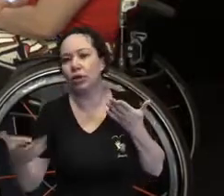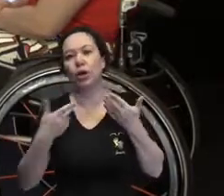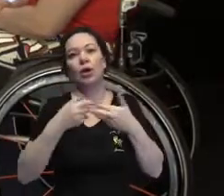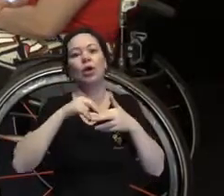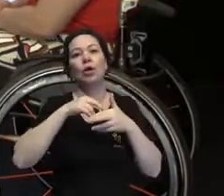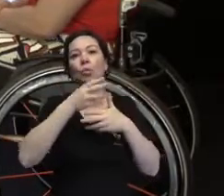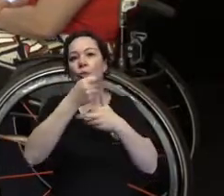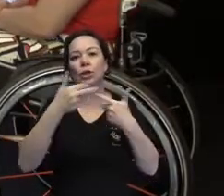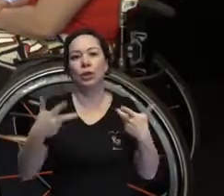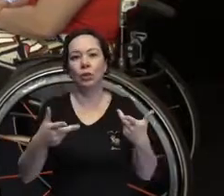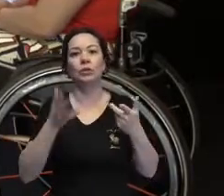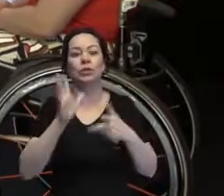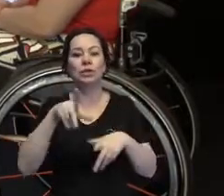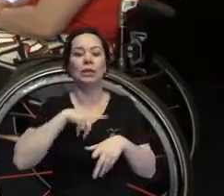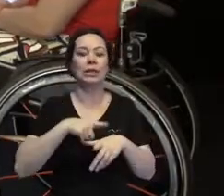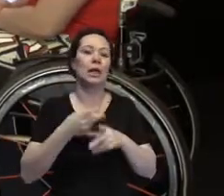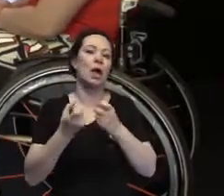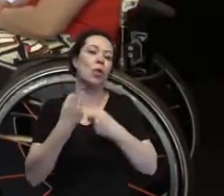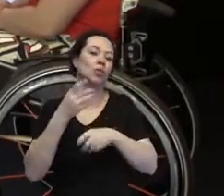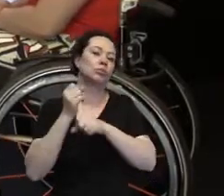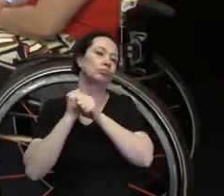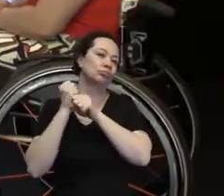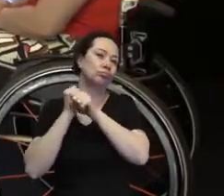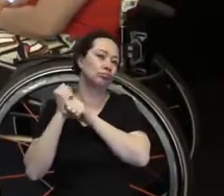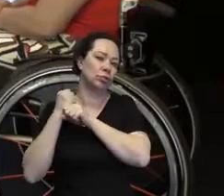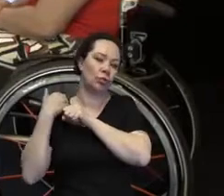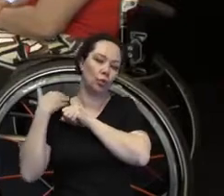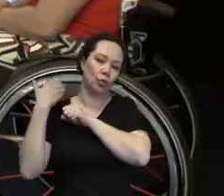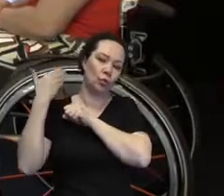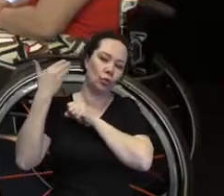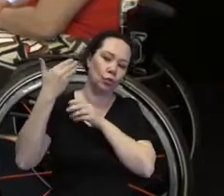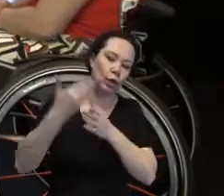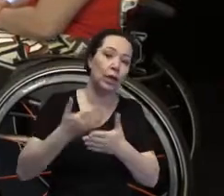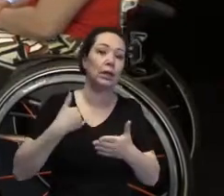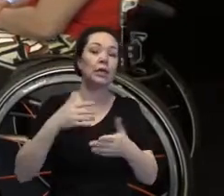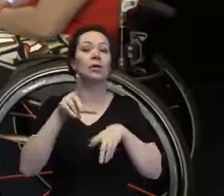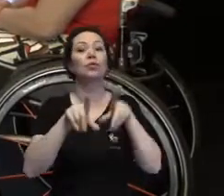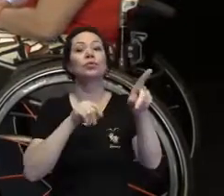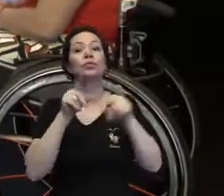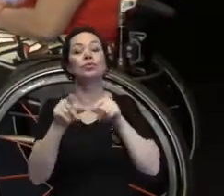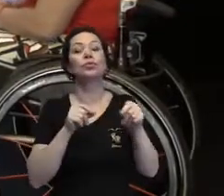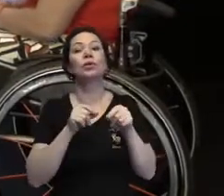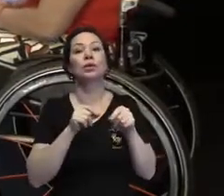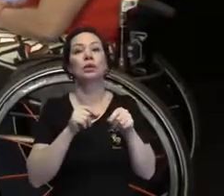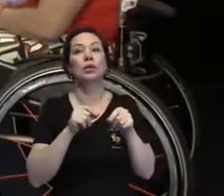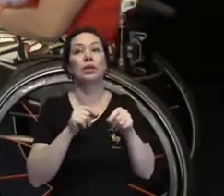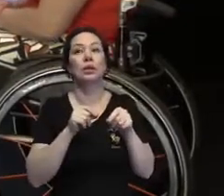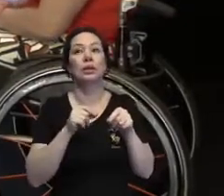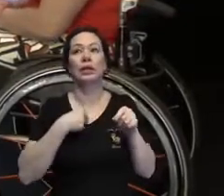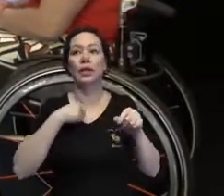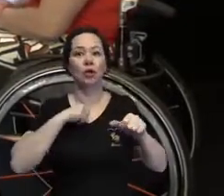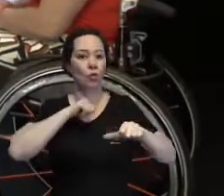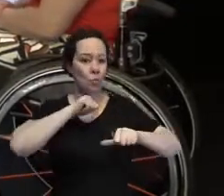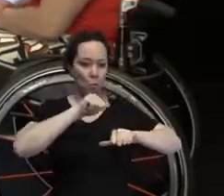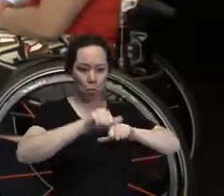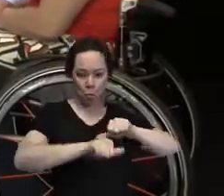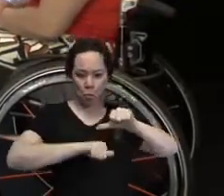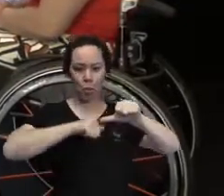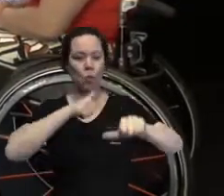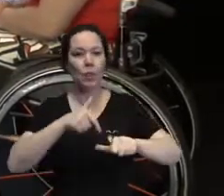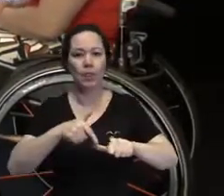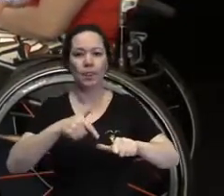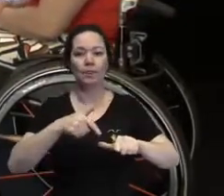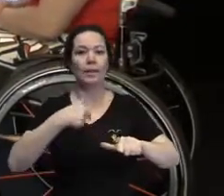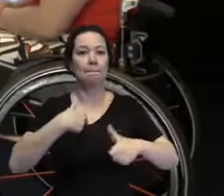Eu acho assim, já faz alguns anos que eu escolhi, eu costumo dizer que eu escolhi transcender o meu papel de